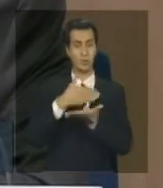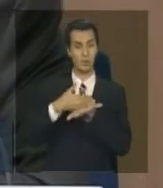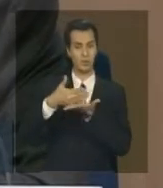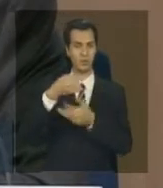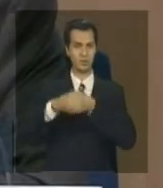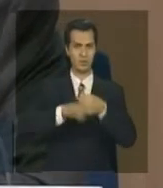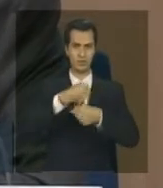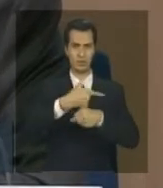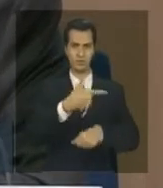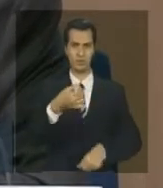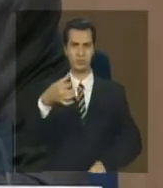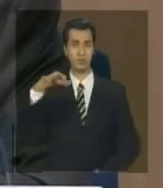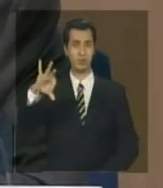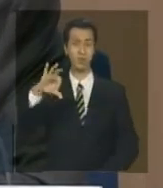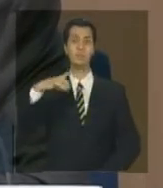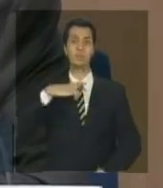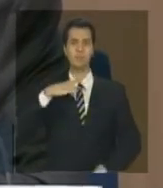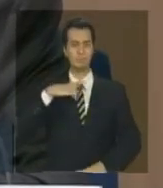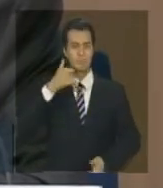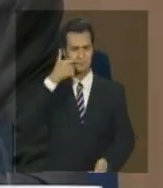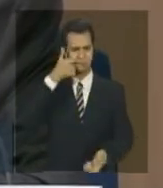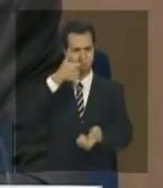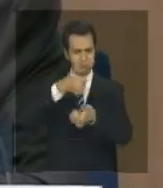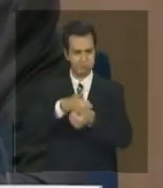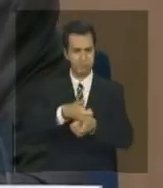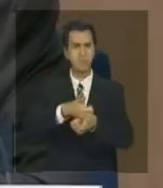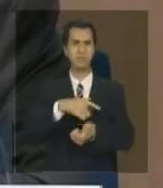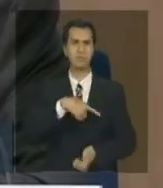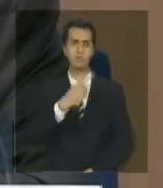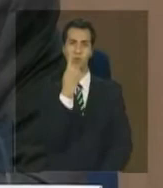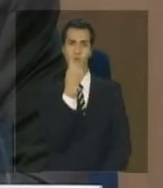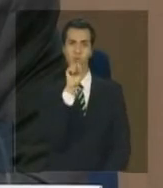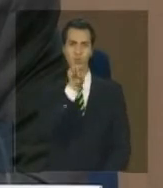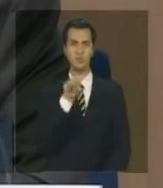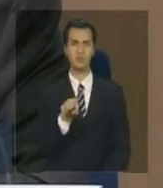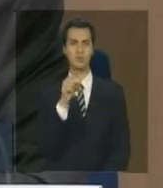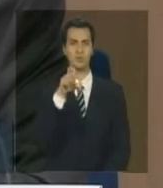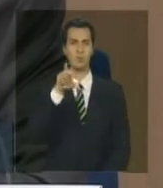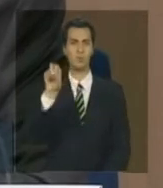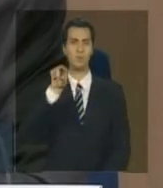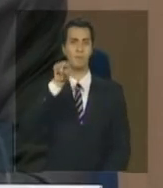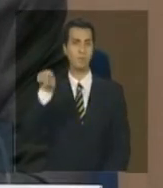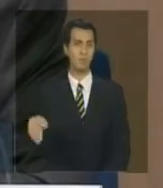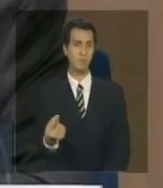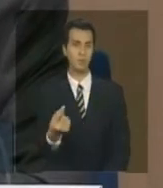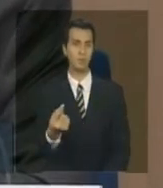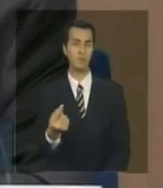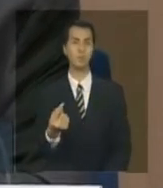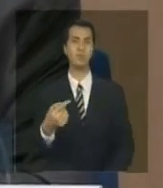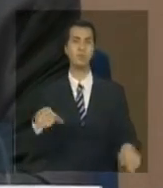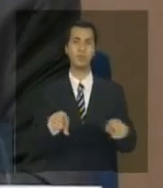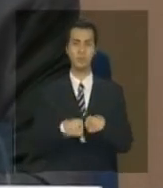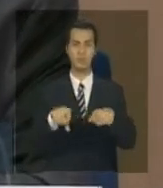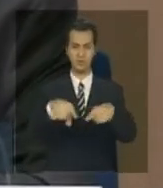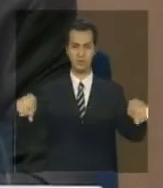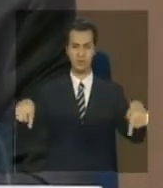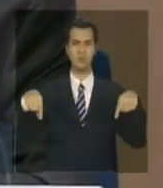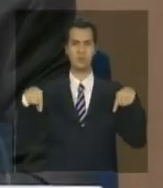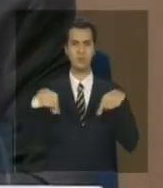monitoramento com uma resolução maior. Nós trabalhamos na escala 1 para 50 mil, e a área mínima